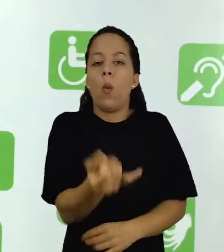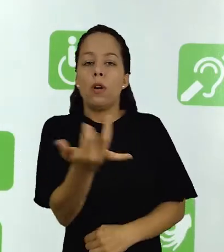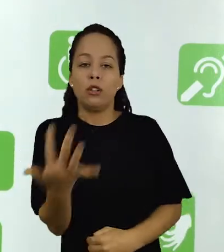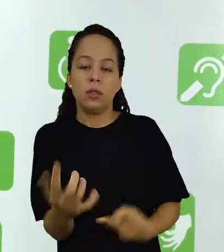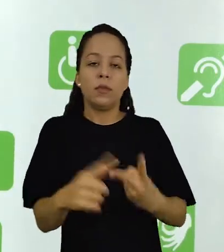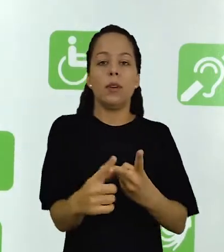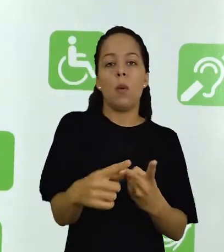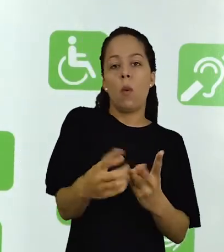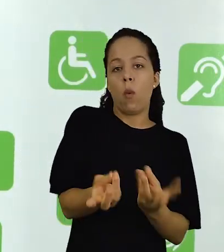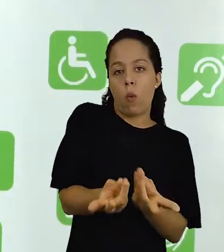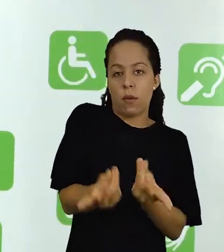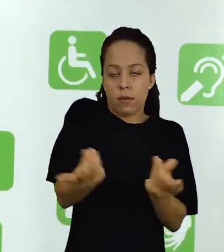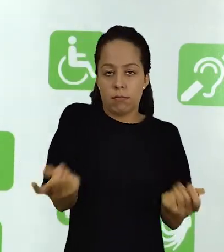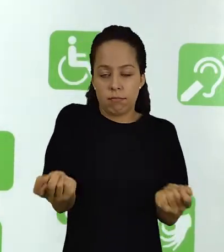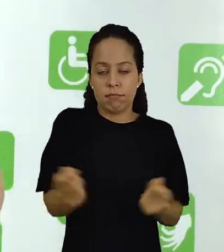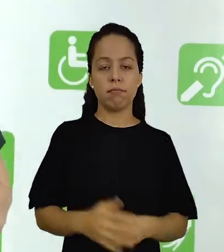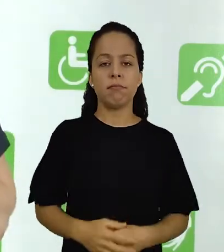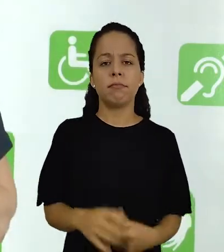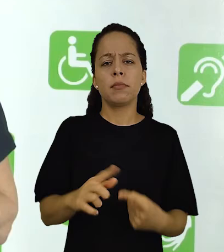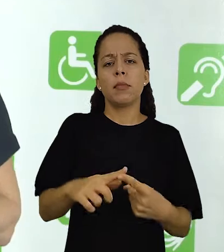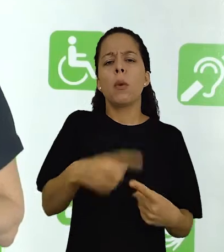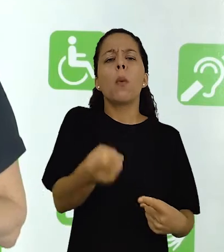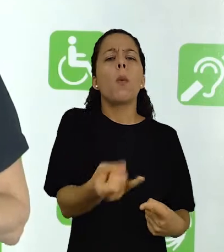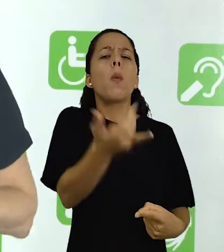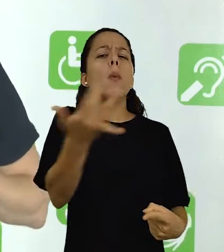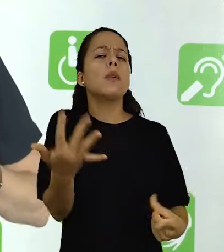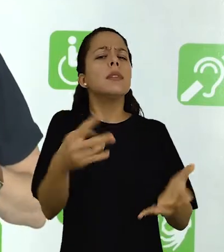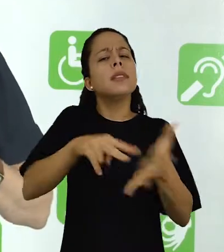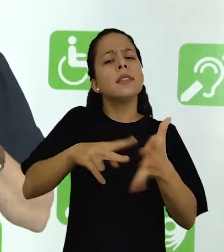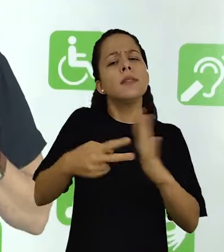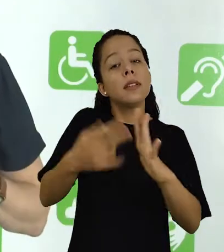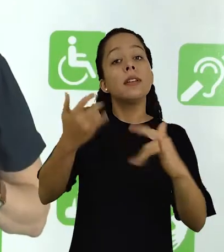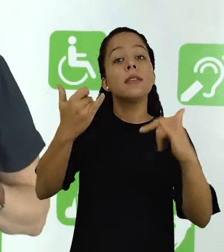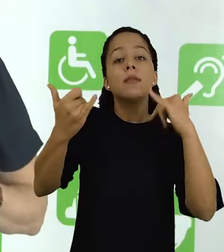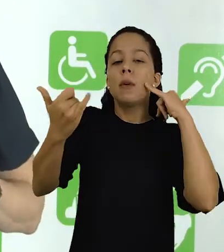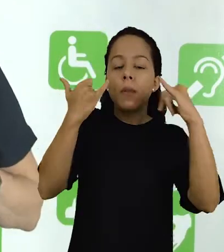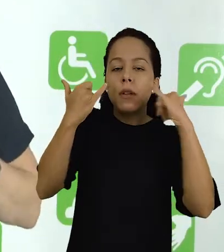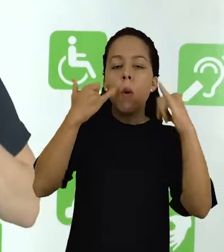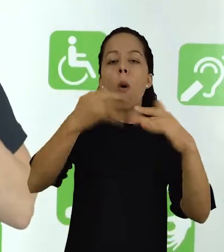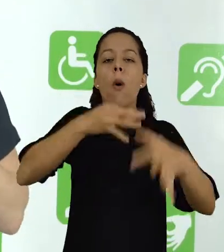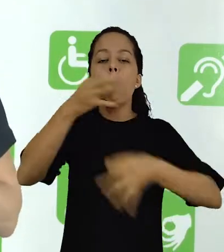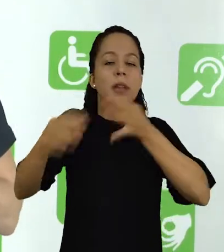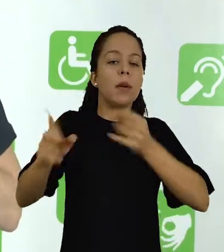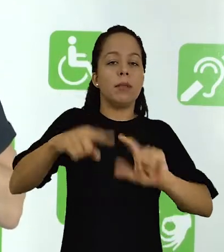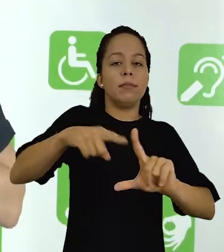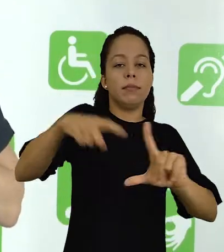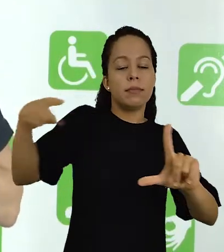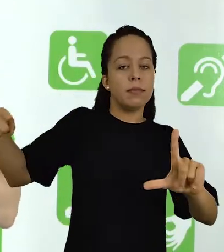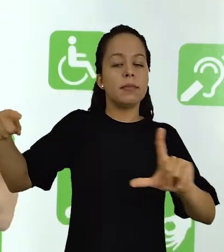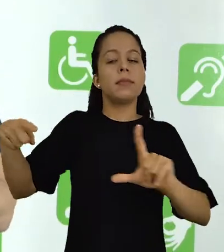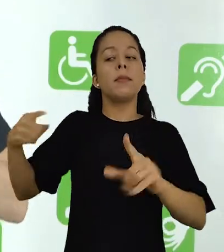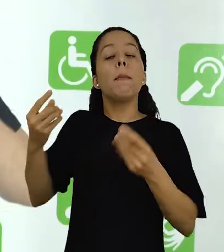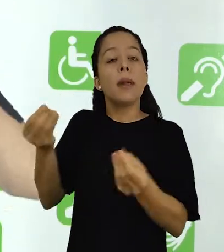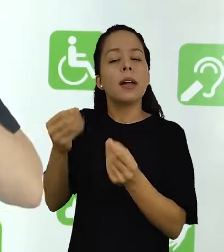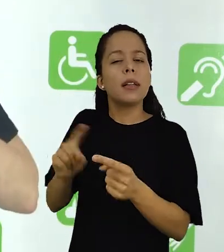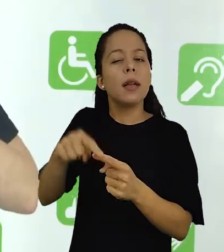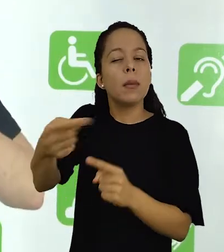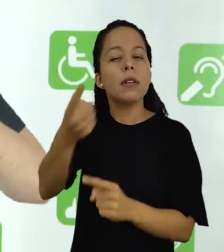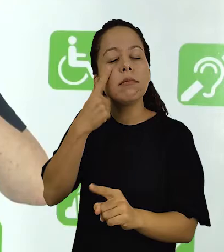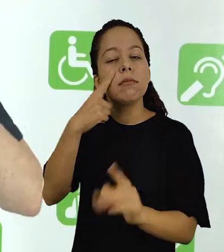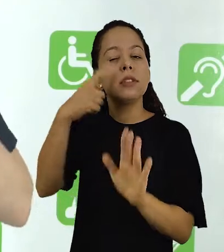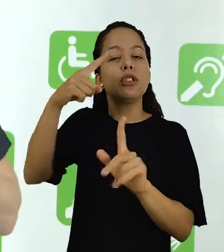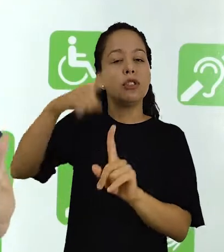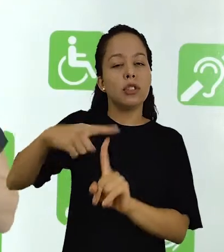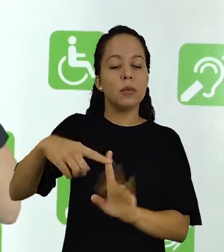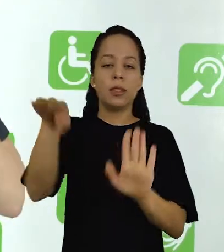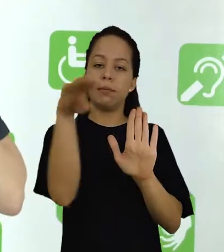qualitativas. Uma pesquisa quantitativa, ela traduz em números, opiniões e informações para depois